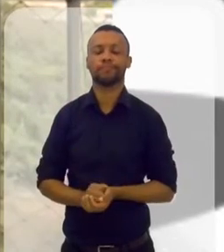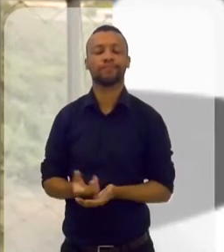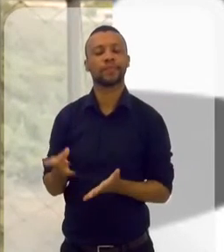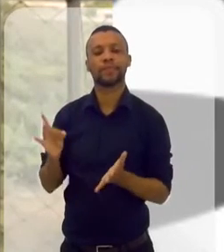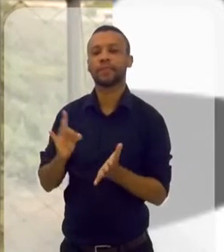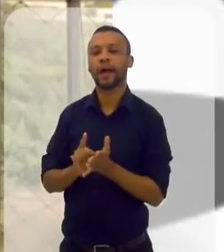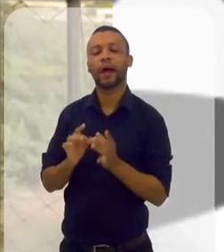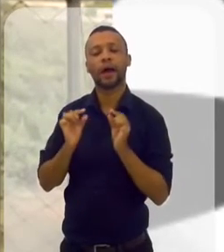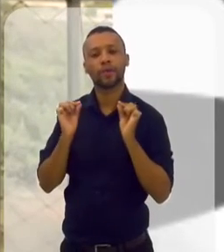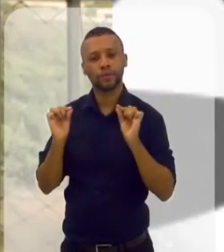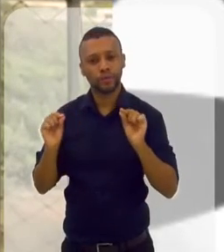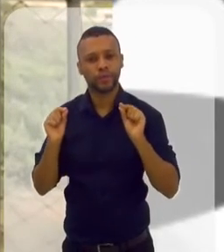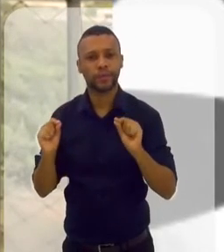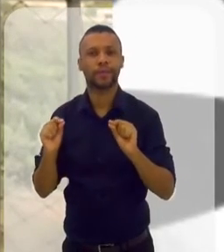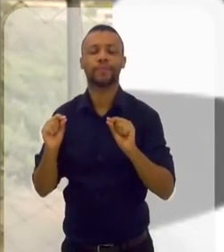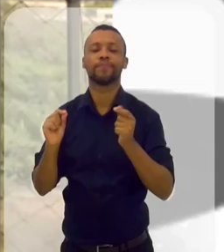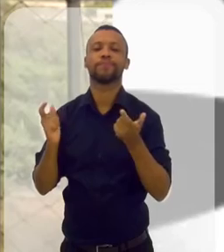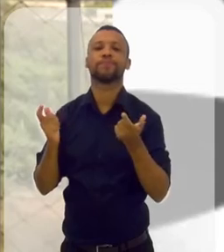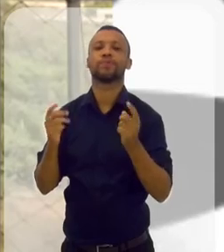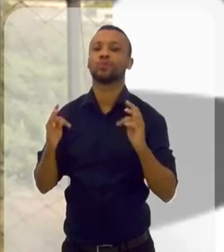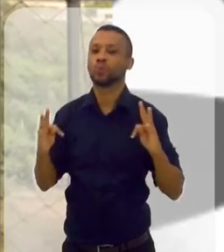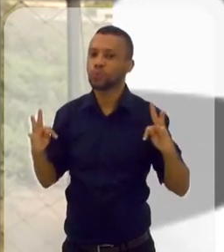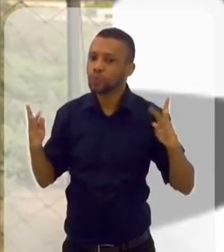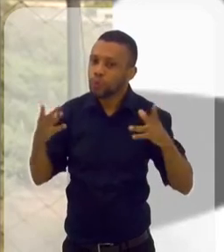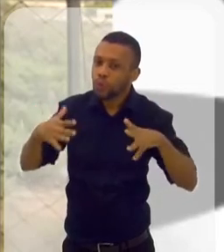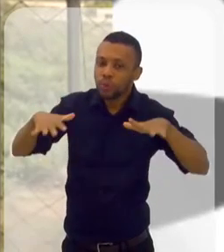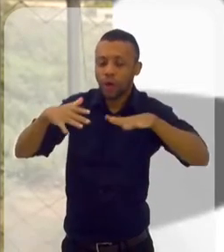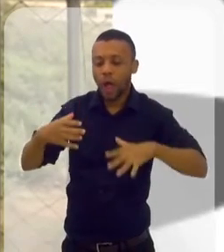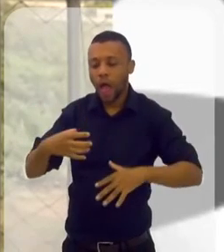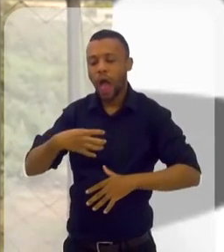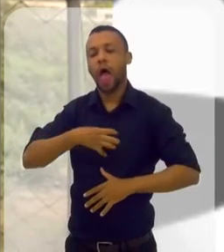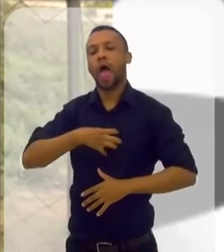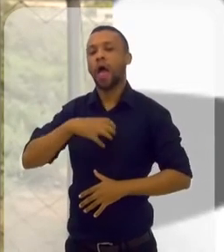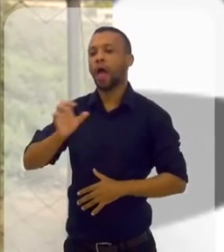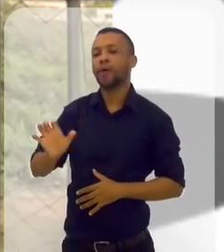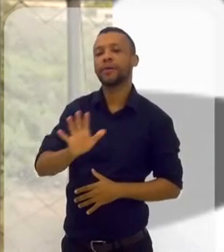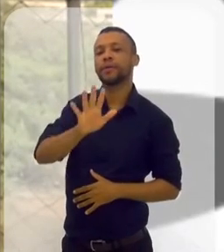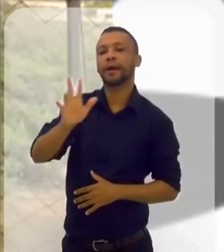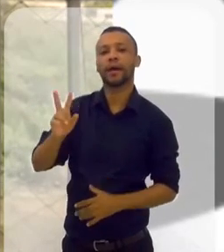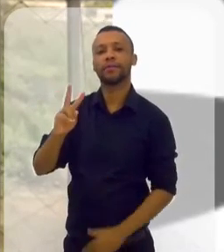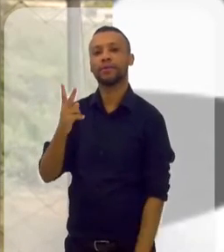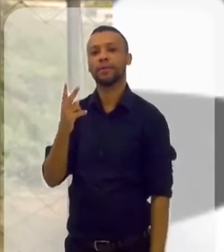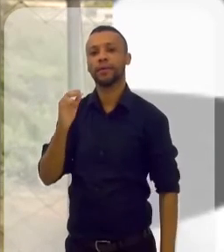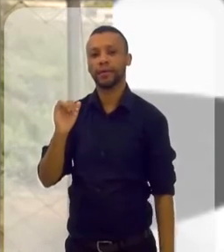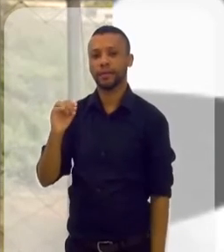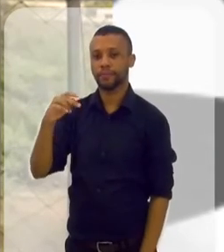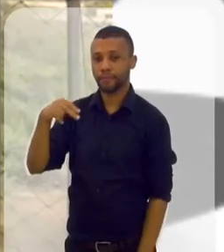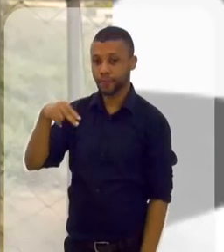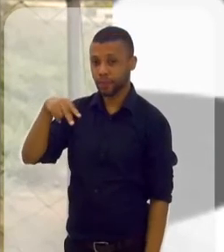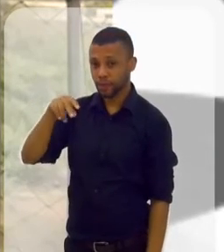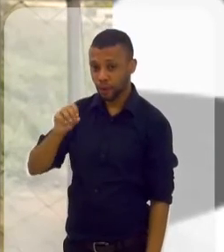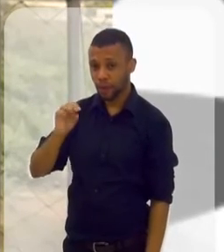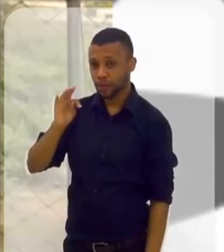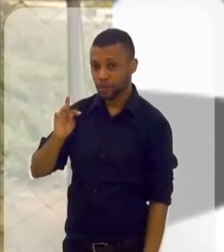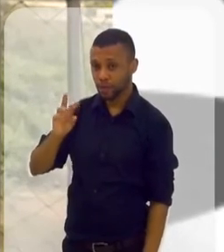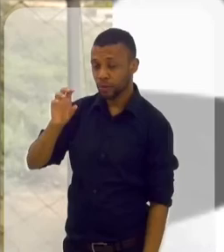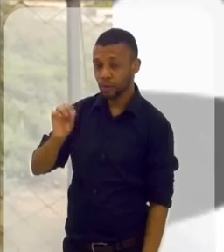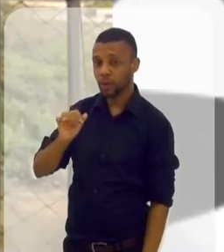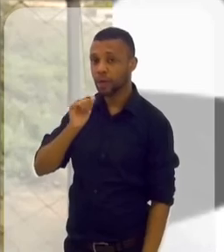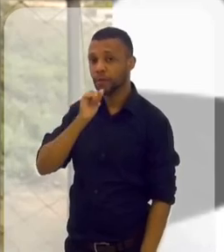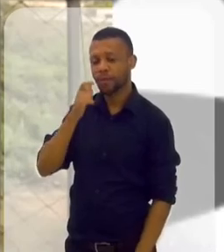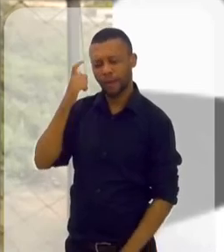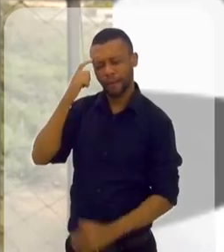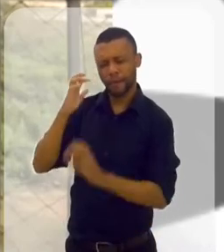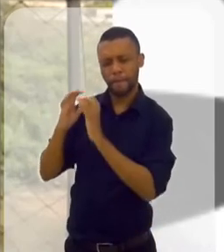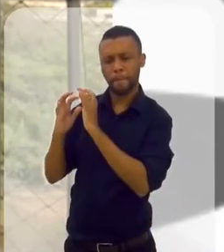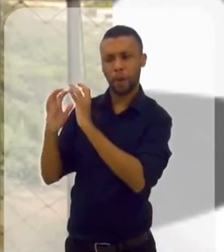Na verdade, assim, tudo acaba, eu acho, sendo um estado hipnótico. Porque quando você sobrecarrega a sua mente consciente de